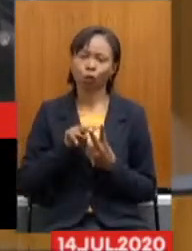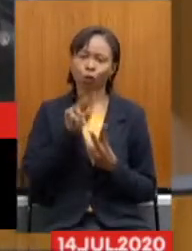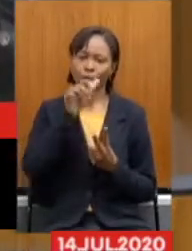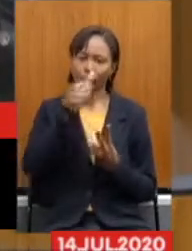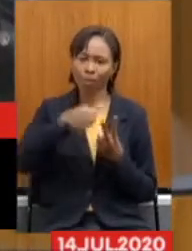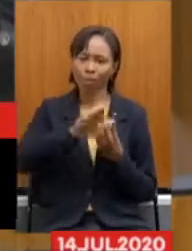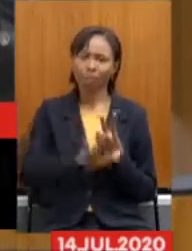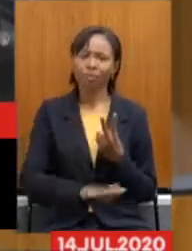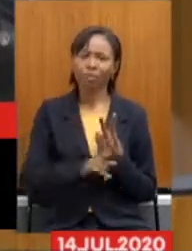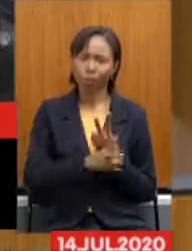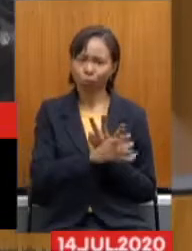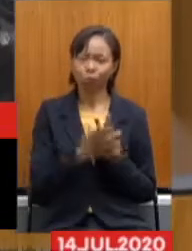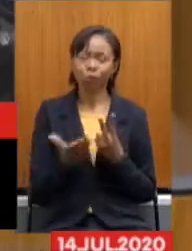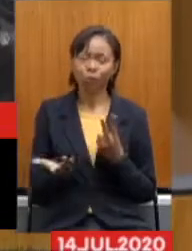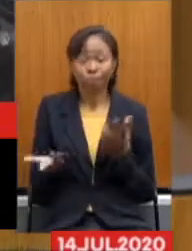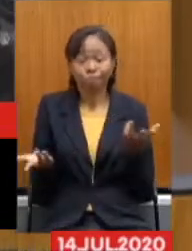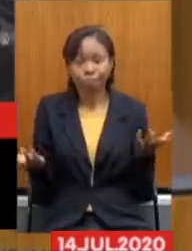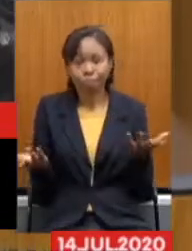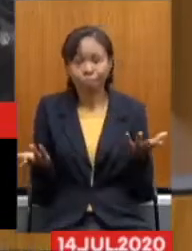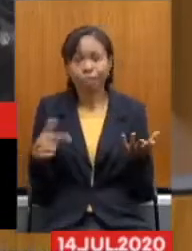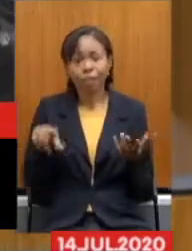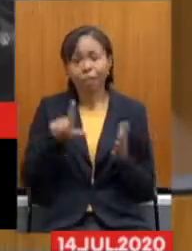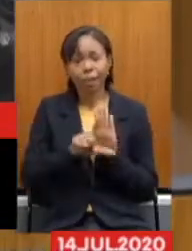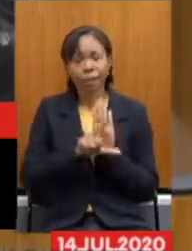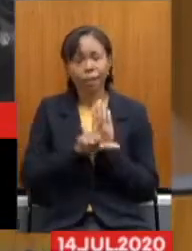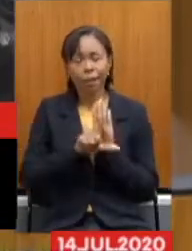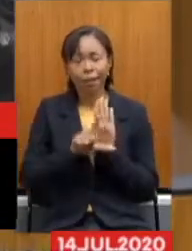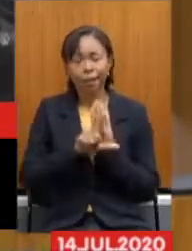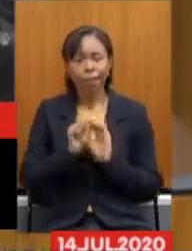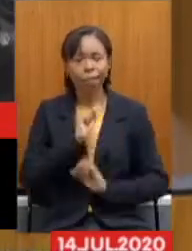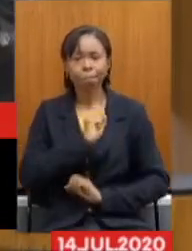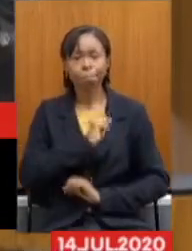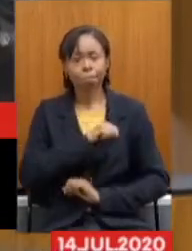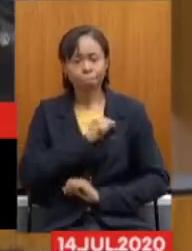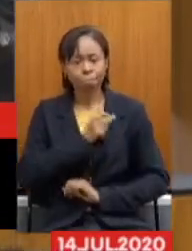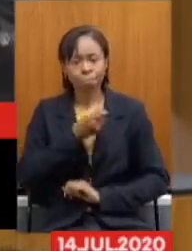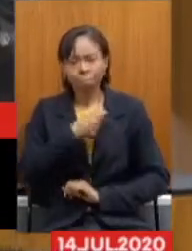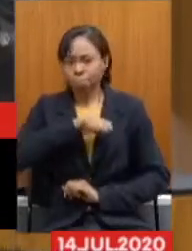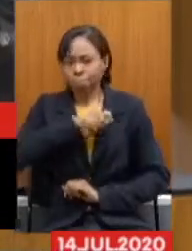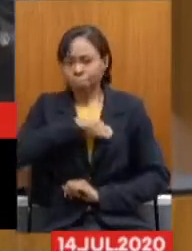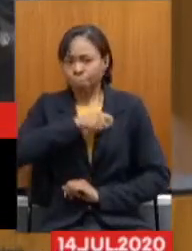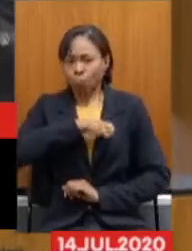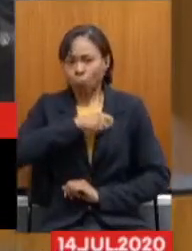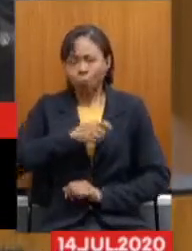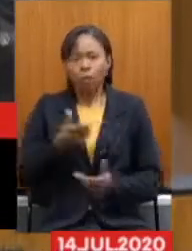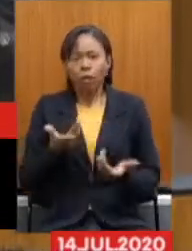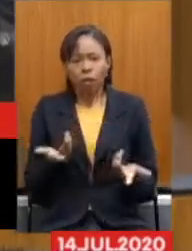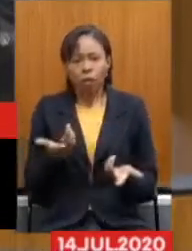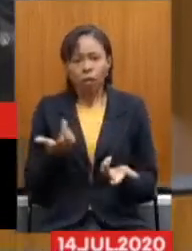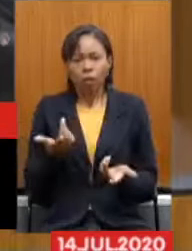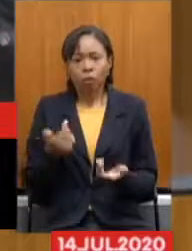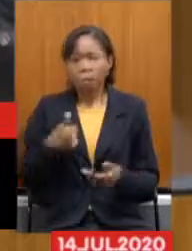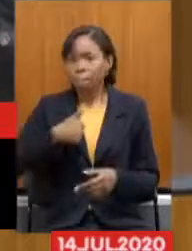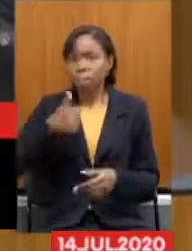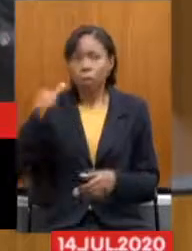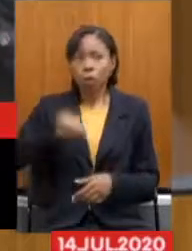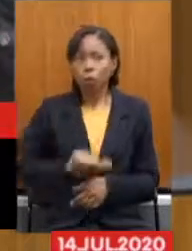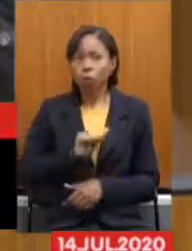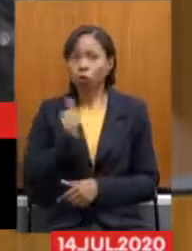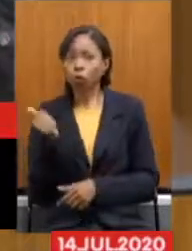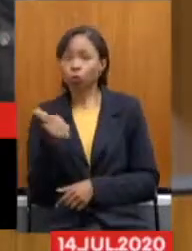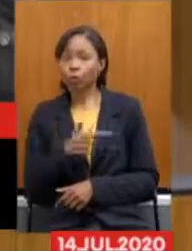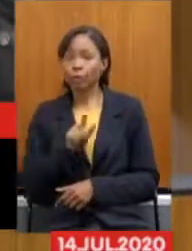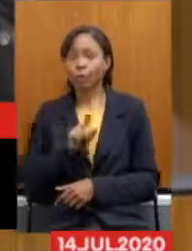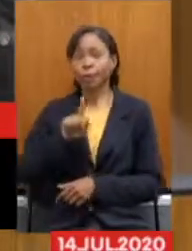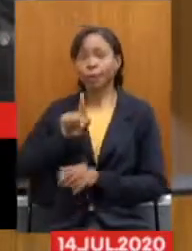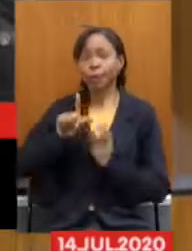Propostam Nessa lei Perversa Muito mais Perversas Do que A lei Federal Então não se